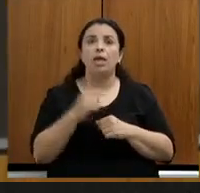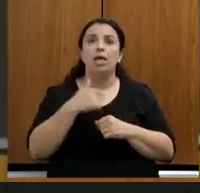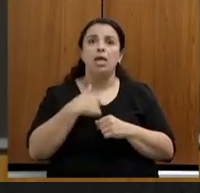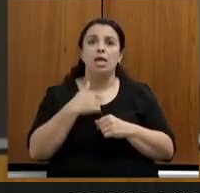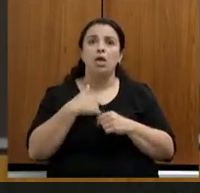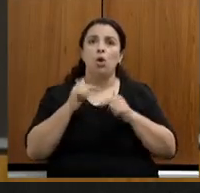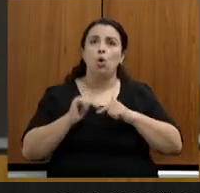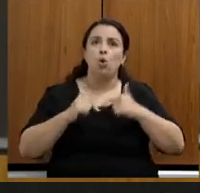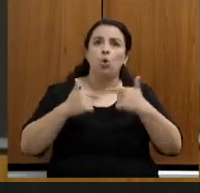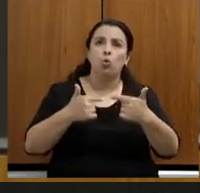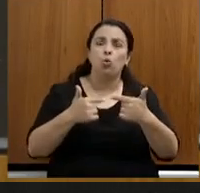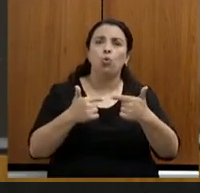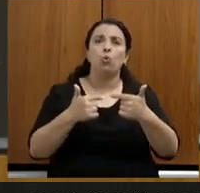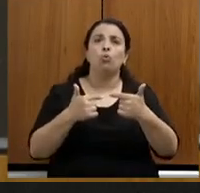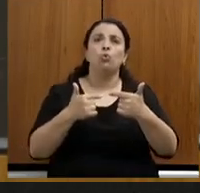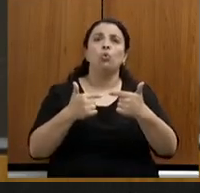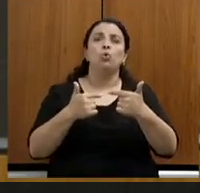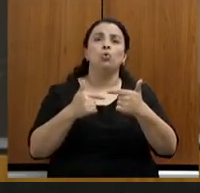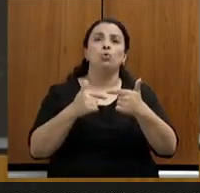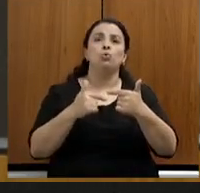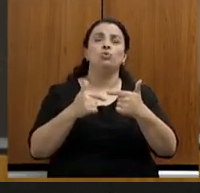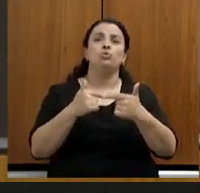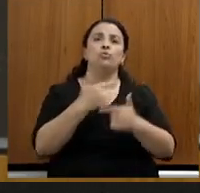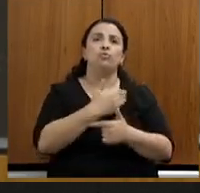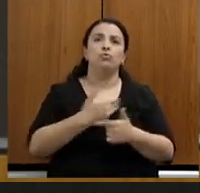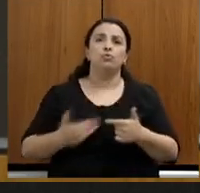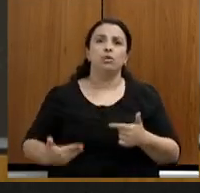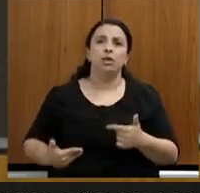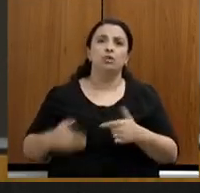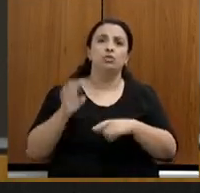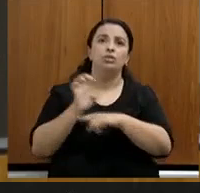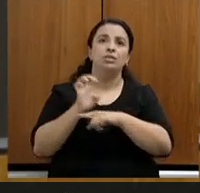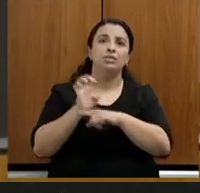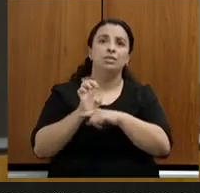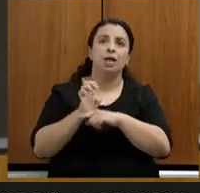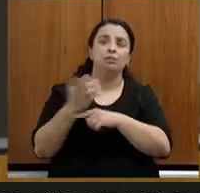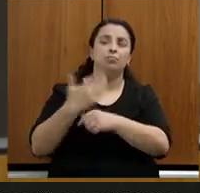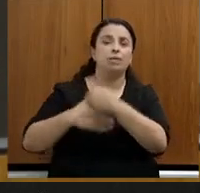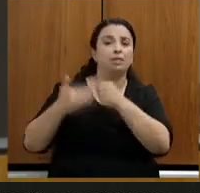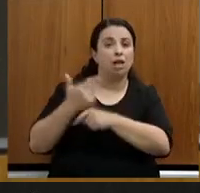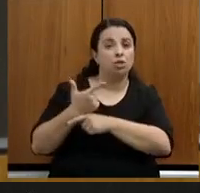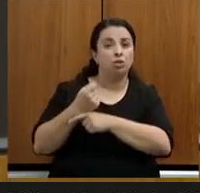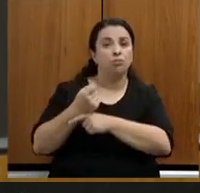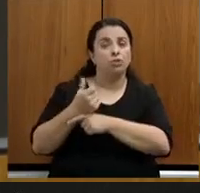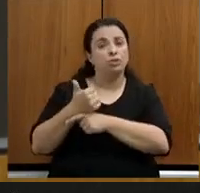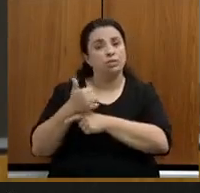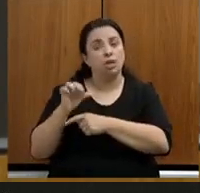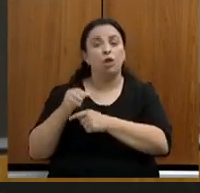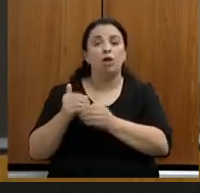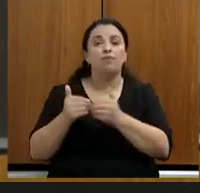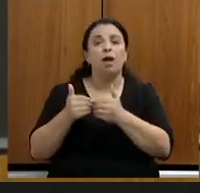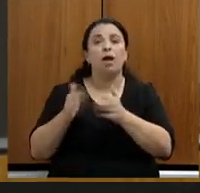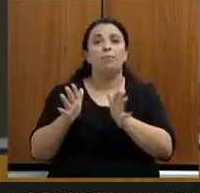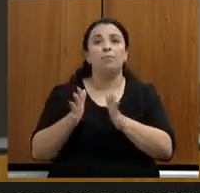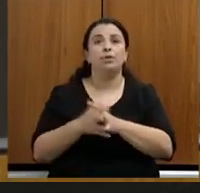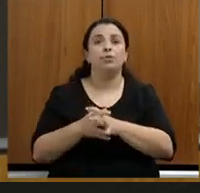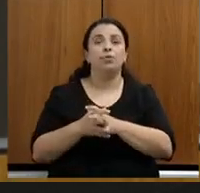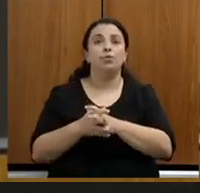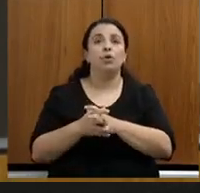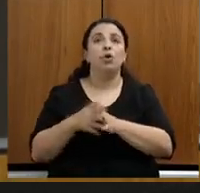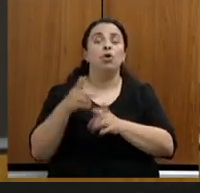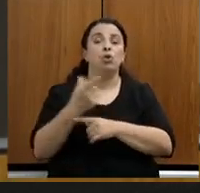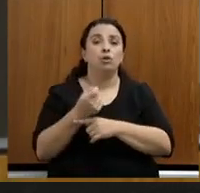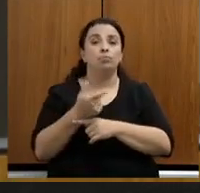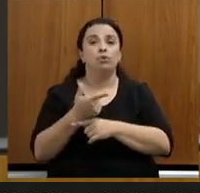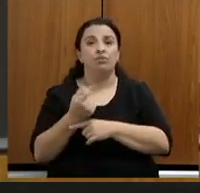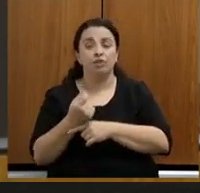defesa dos servidores públicos estaduais desde 2019, que foi quando eu assumi como deputada estadual. Em 2020, eu fui uma